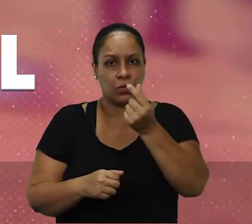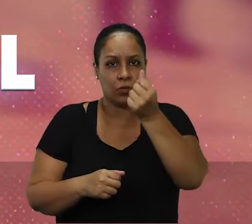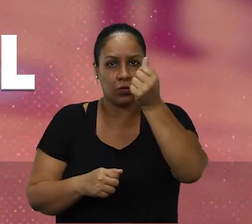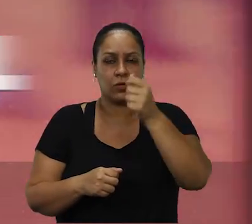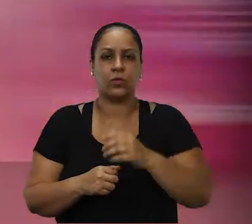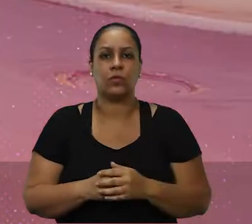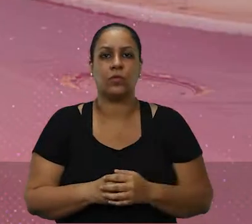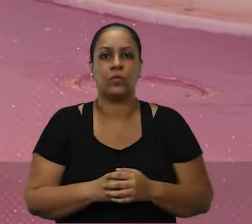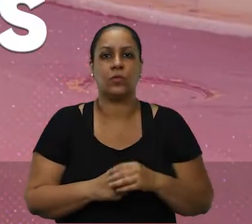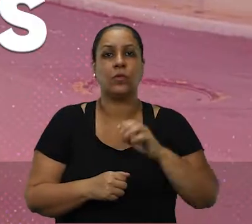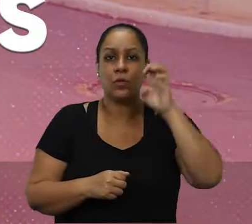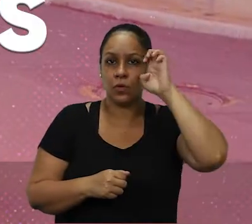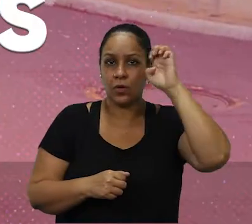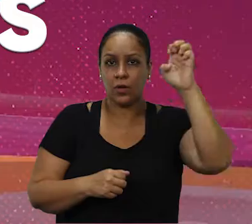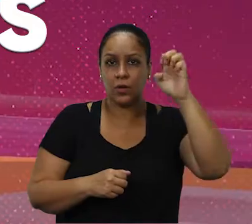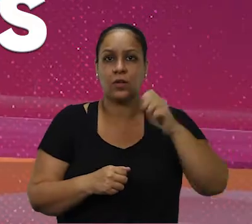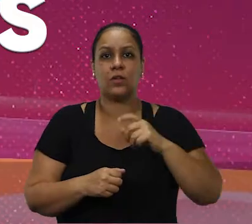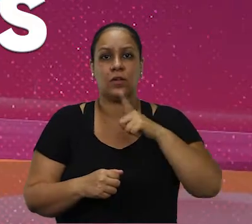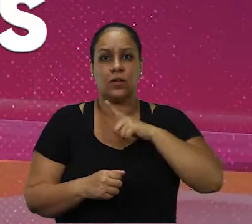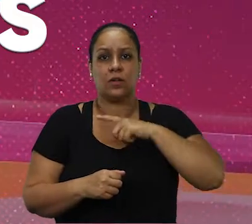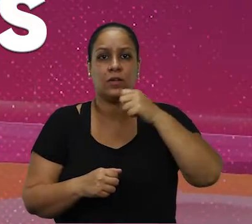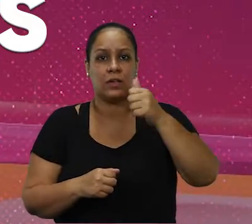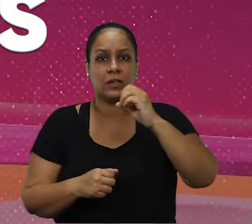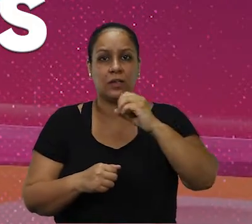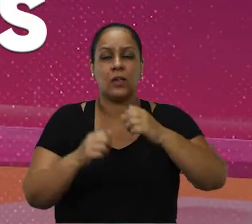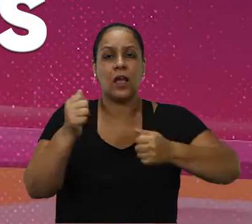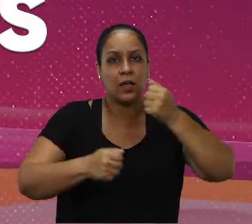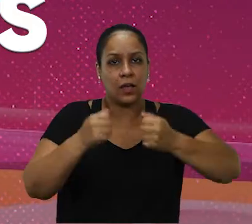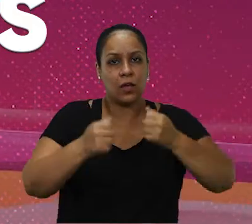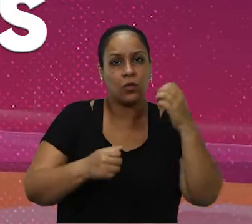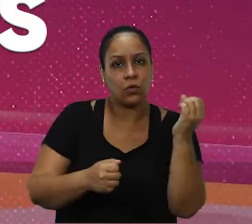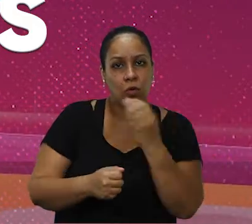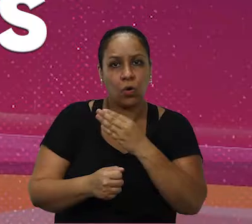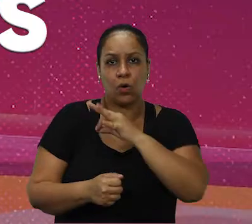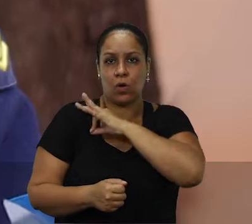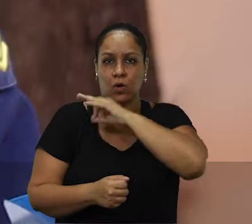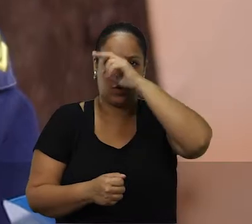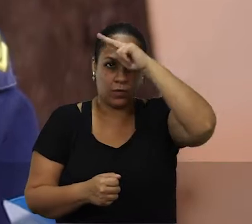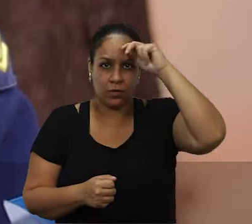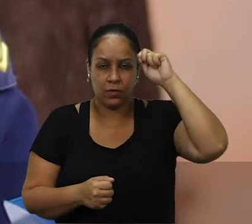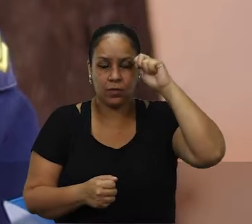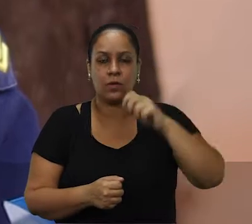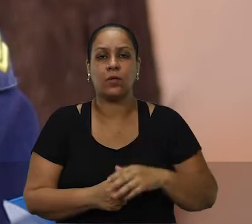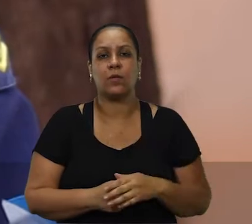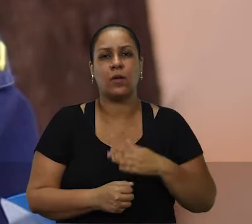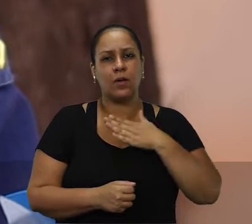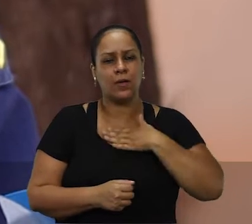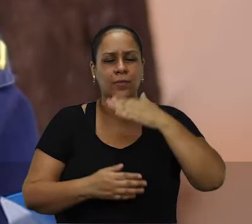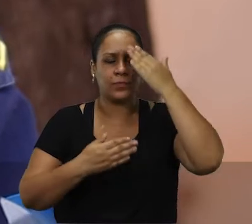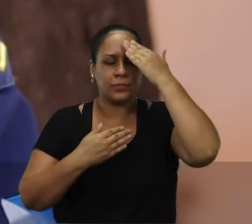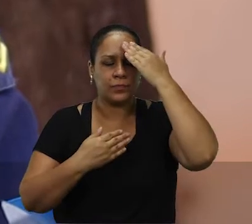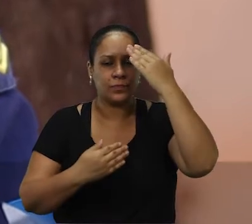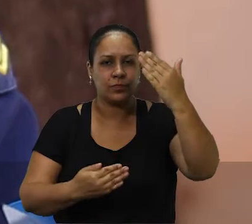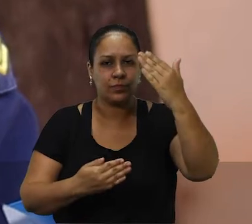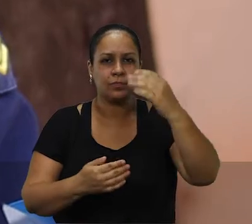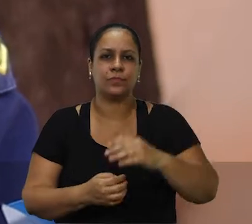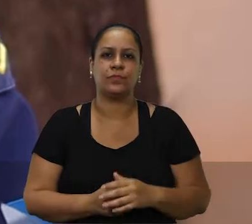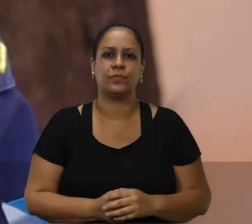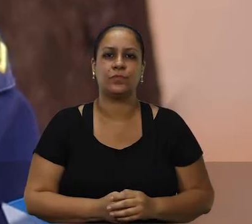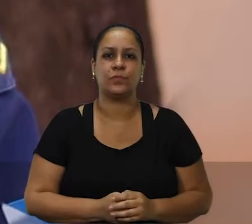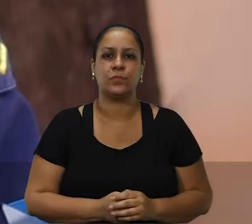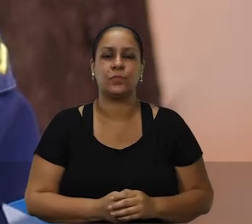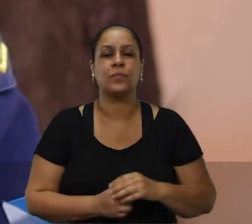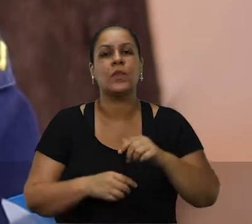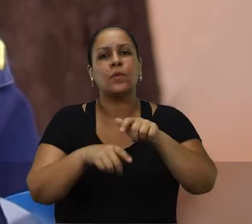profissionais. Edinho adquiriu 10 novas viaturas para a Guarda Municipal. A minha gratidão, meu muito obrigado